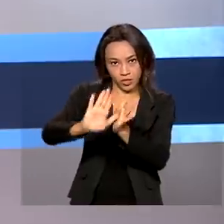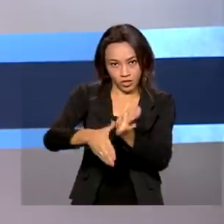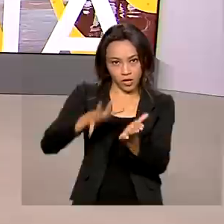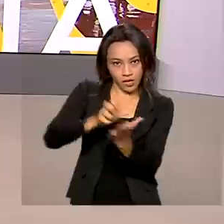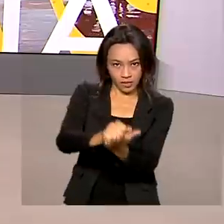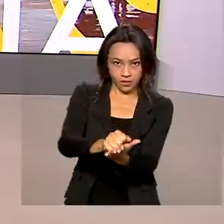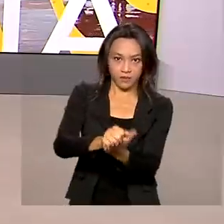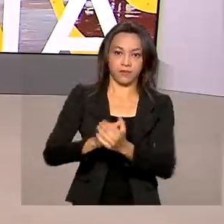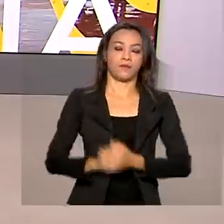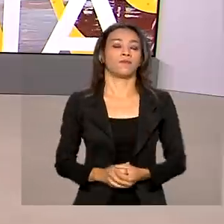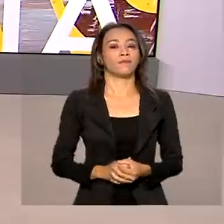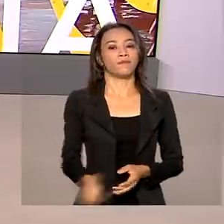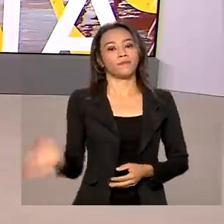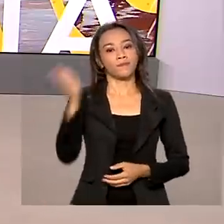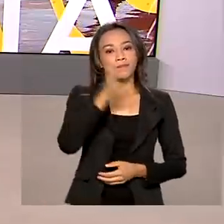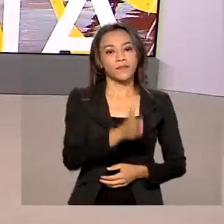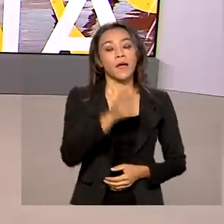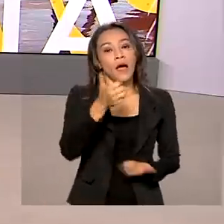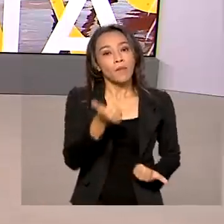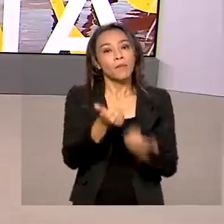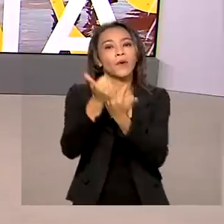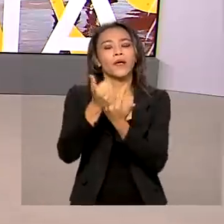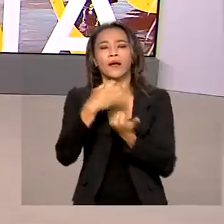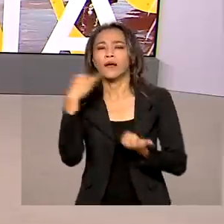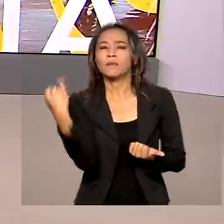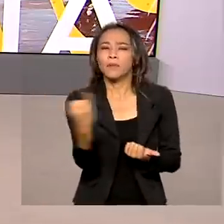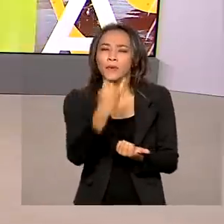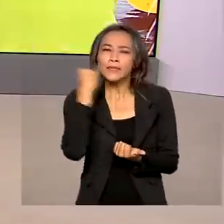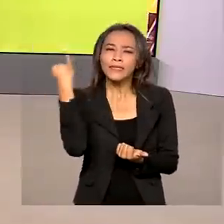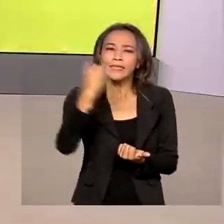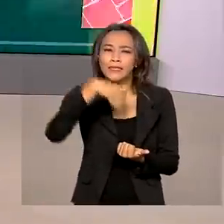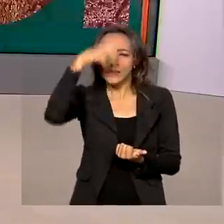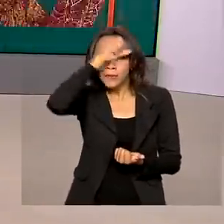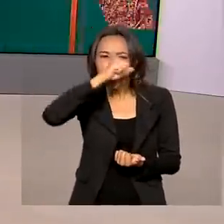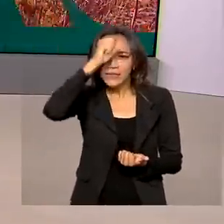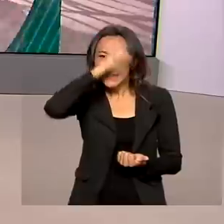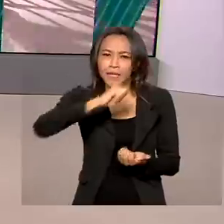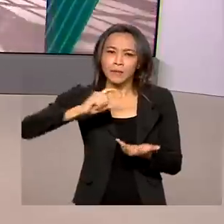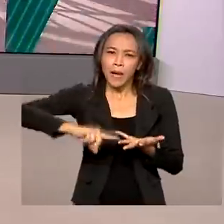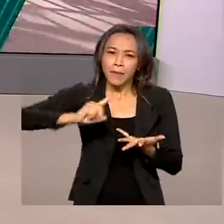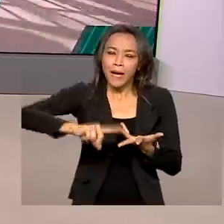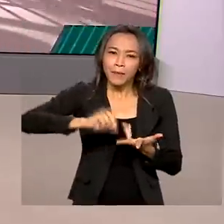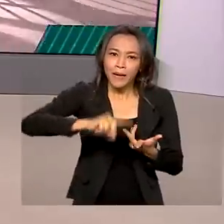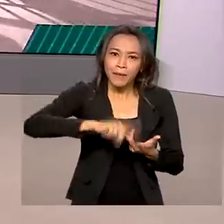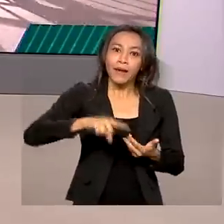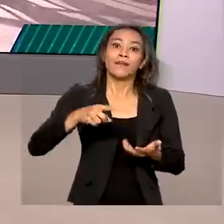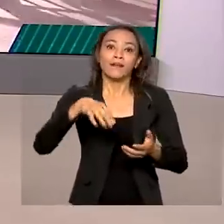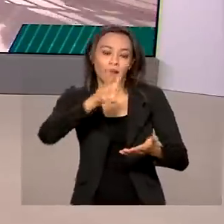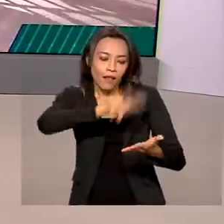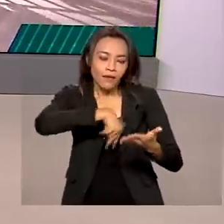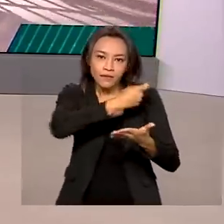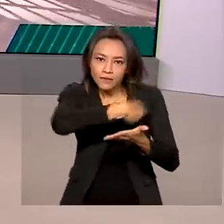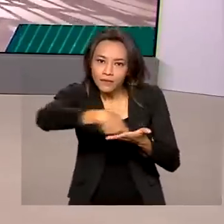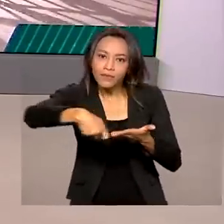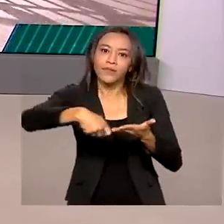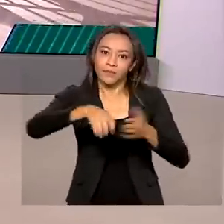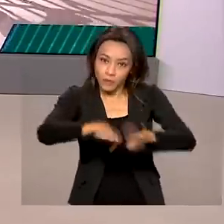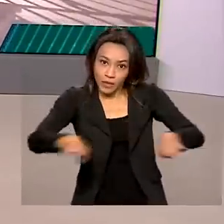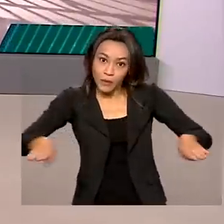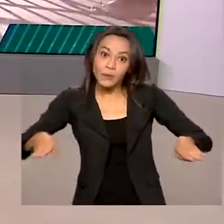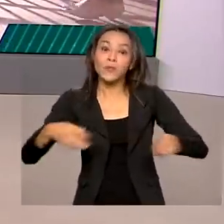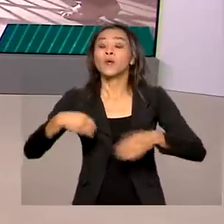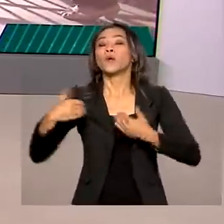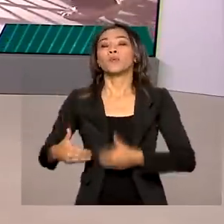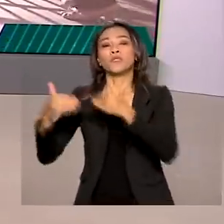Para reforçar a importância das primeiras letras na formação dos alunos, o Ministério da Educação lançou na semana